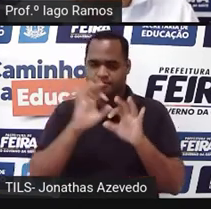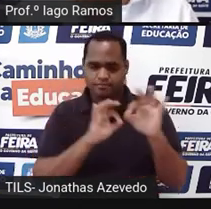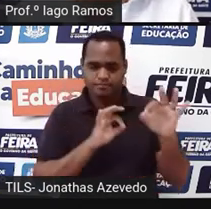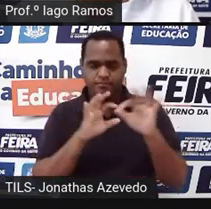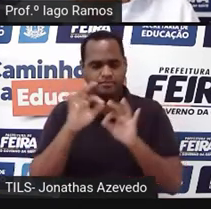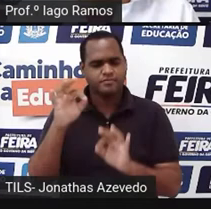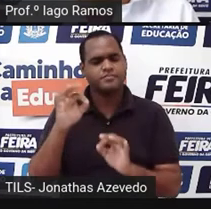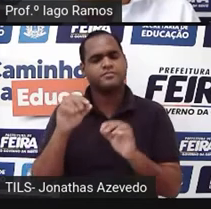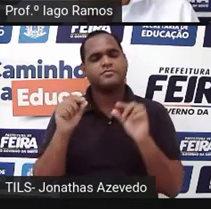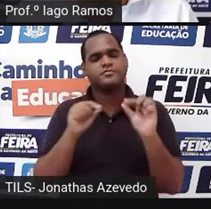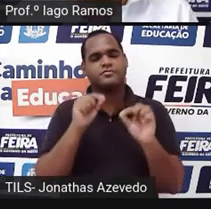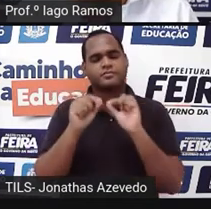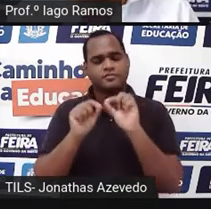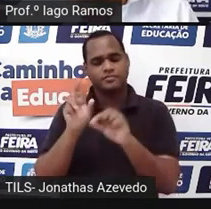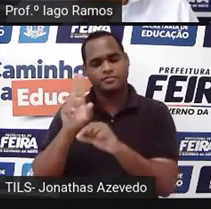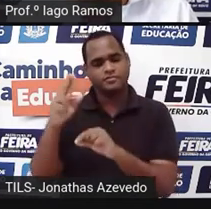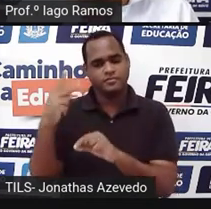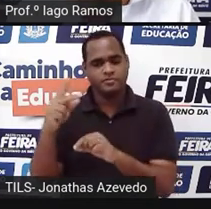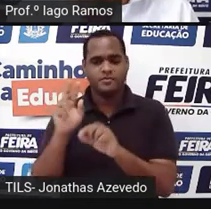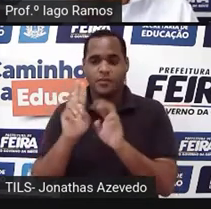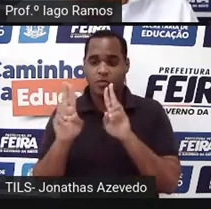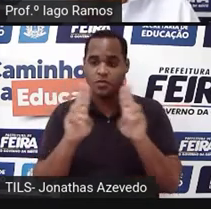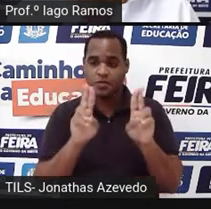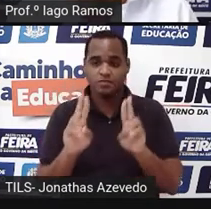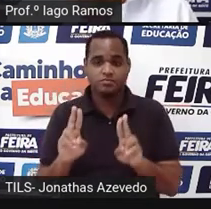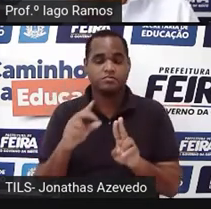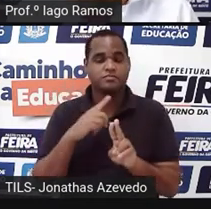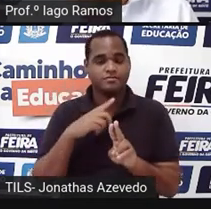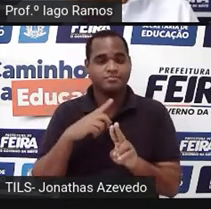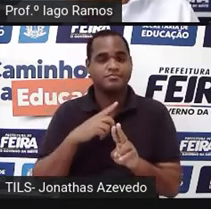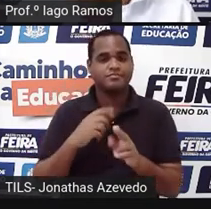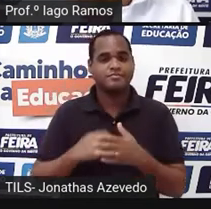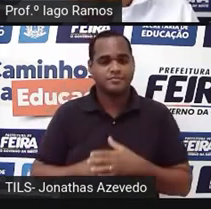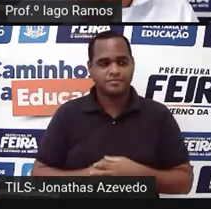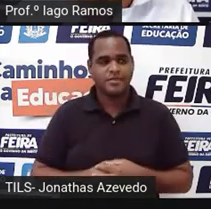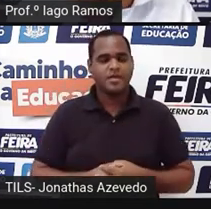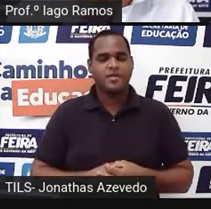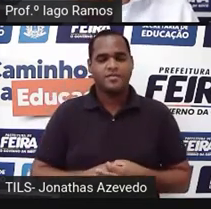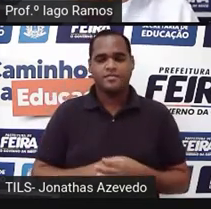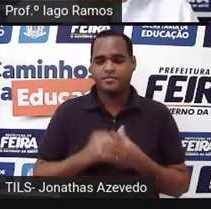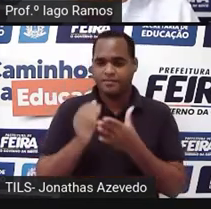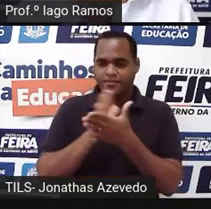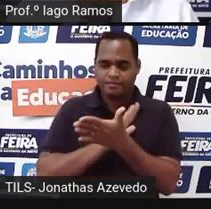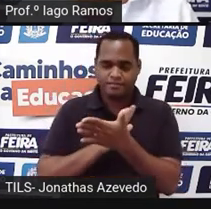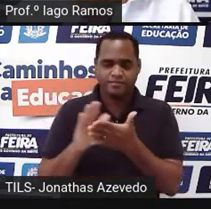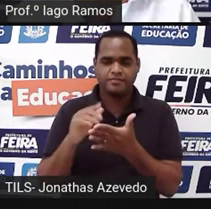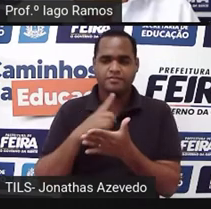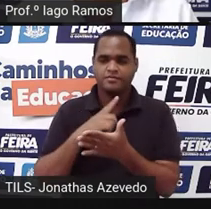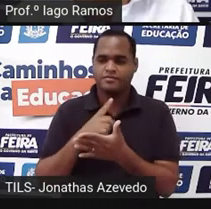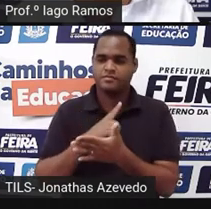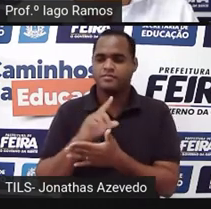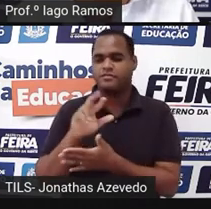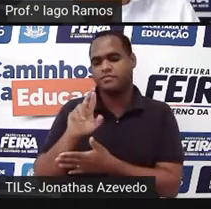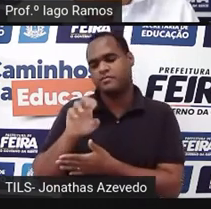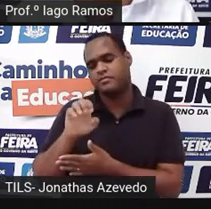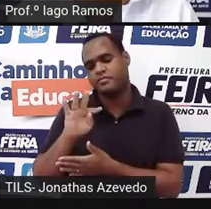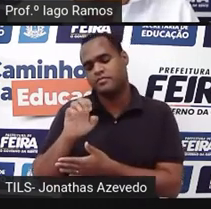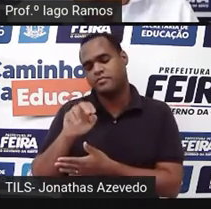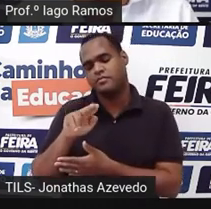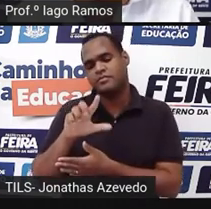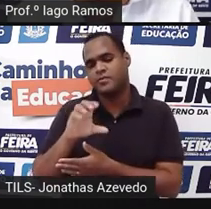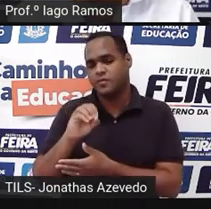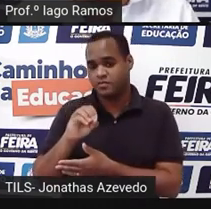retângulo recebem nomes, tá? Um dos lados do triângulo retângulo é chamado de